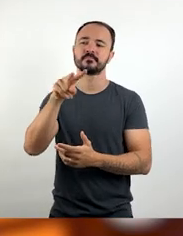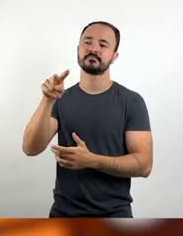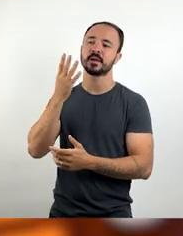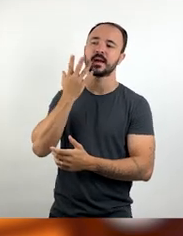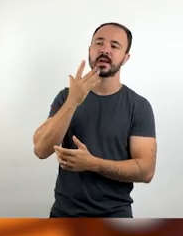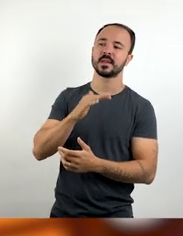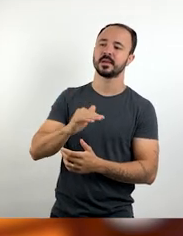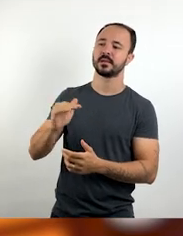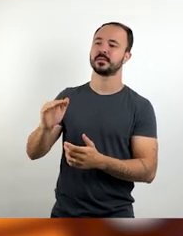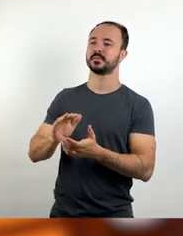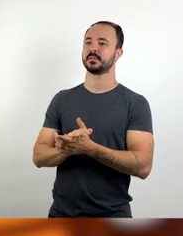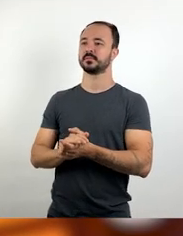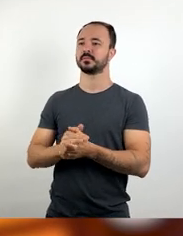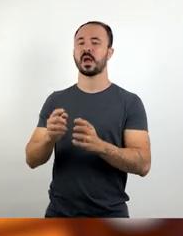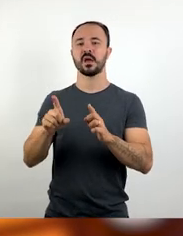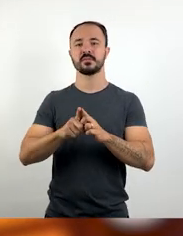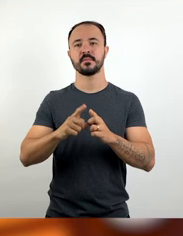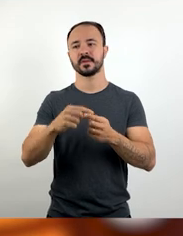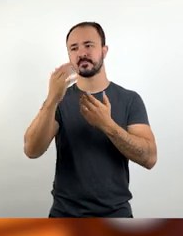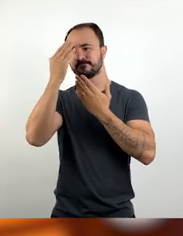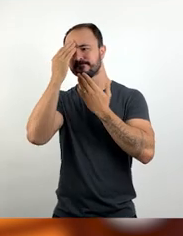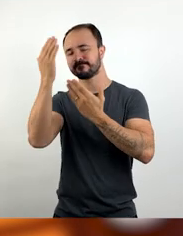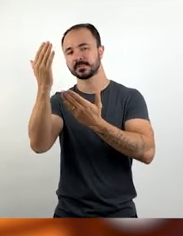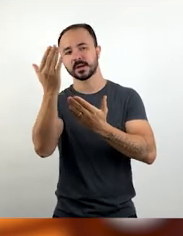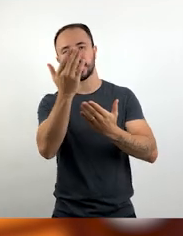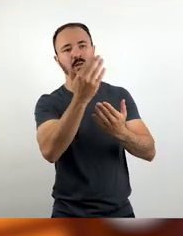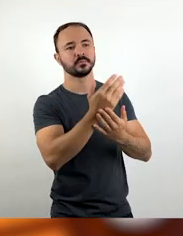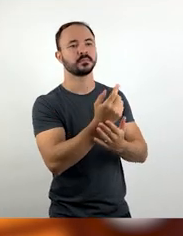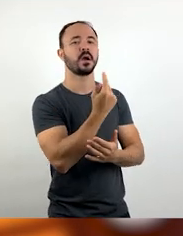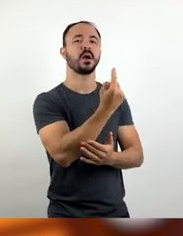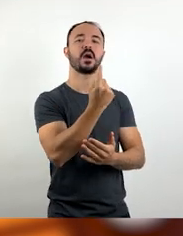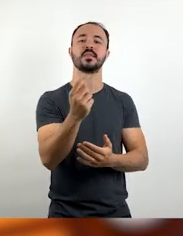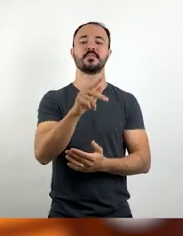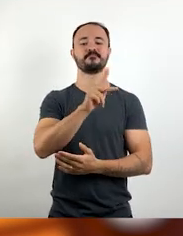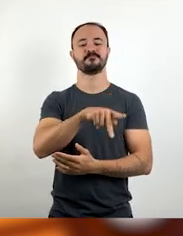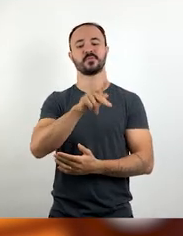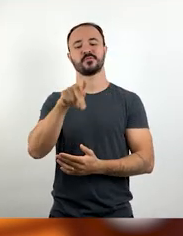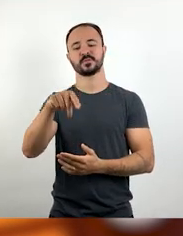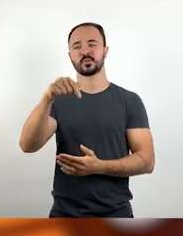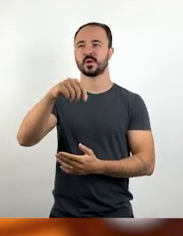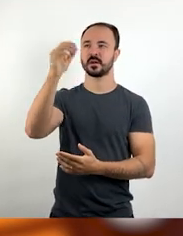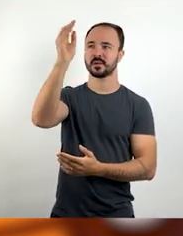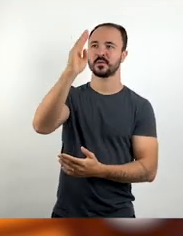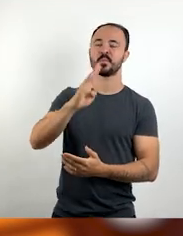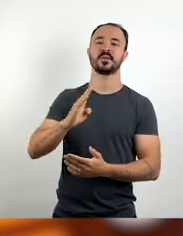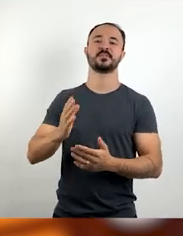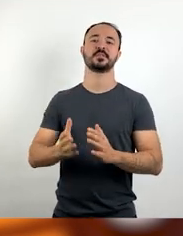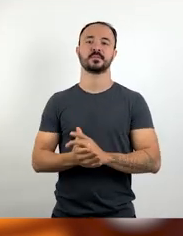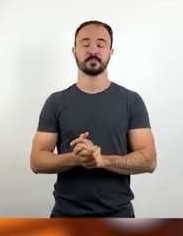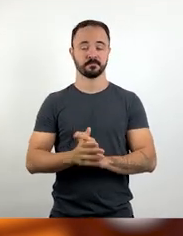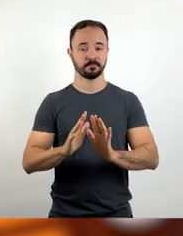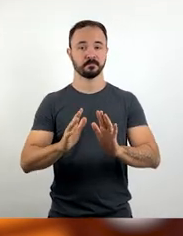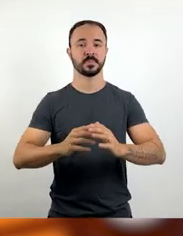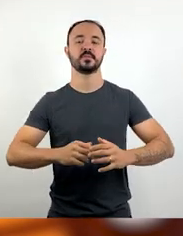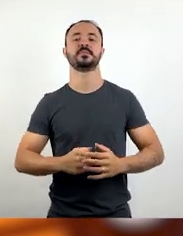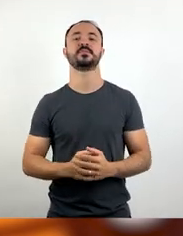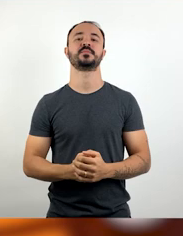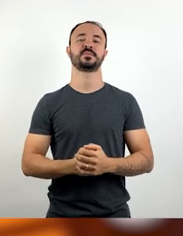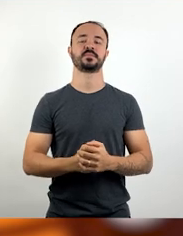gratidão e de reconhecimento a cada professor desse país. Diz assim,